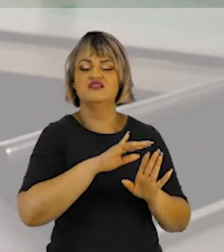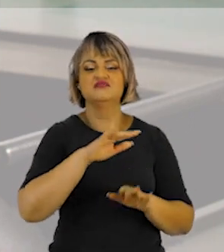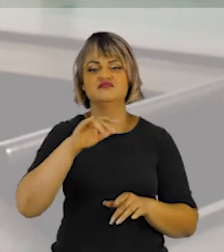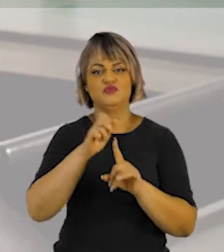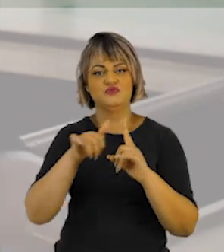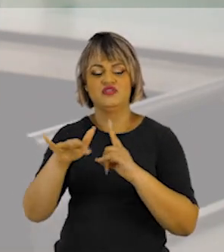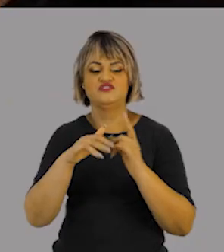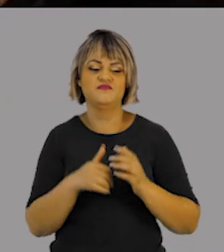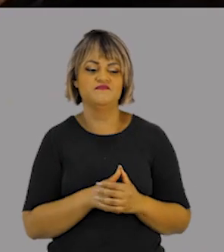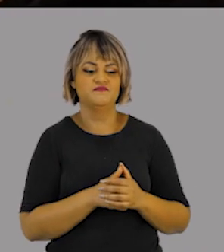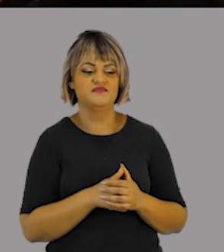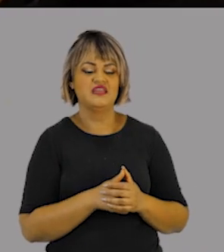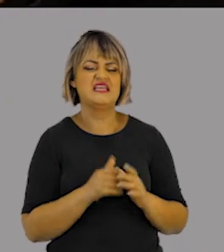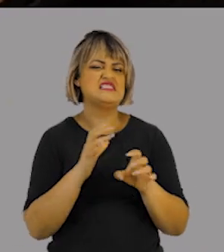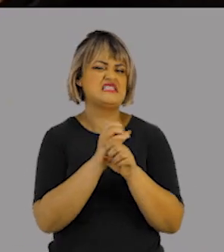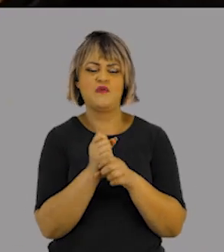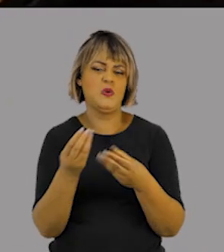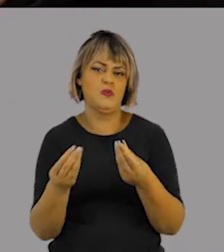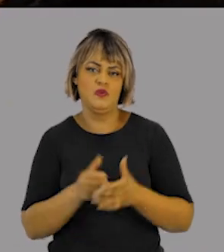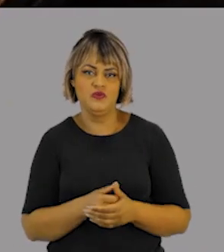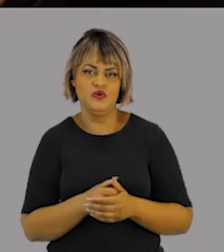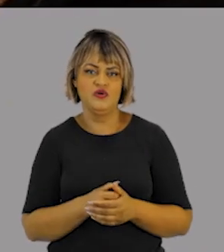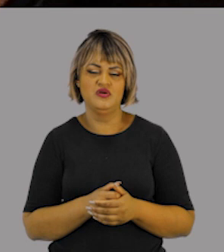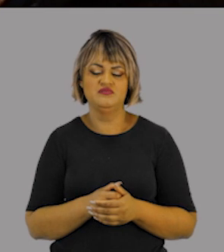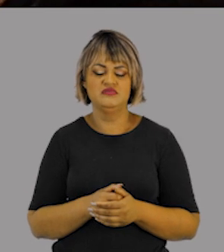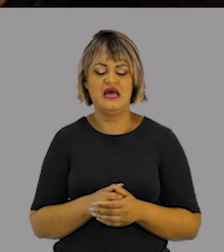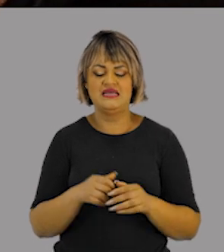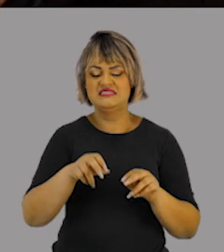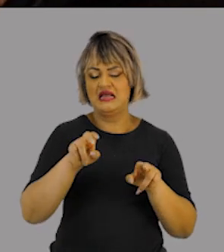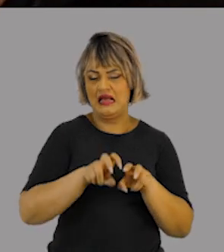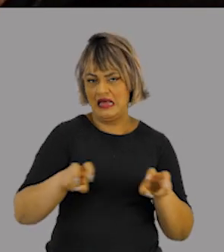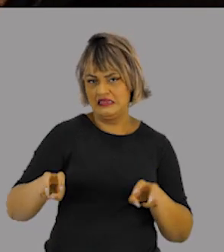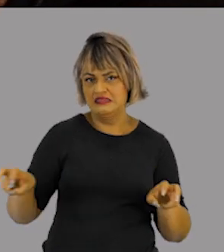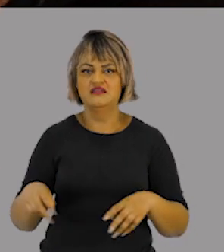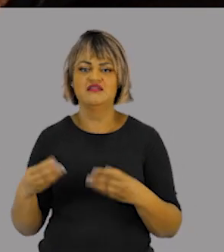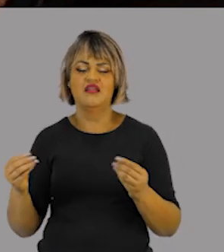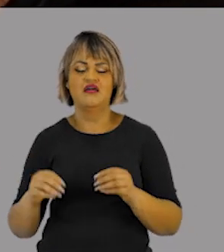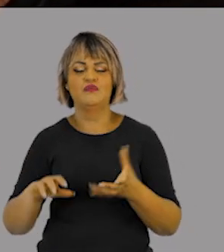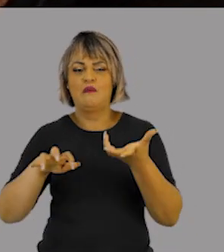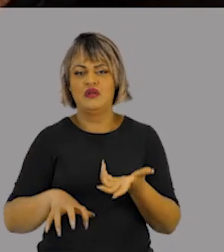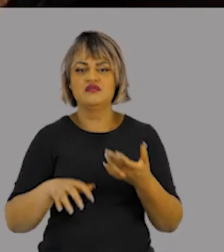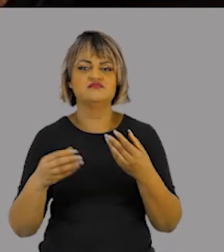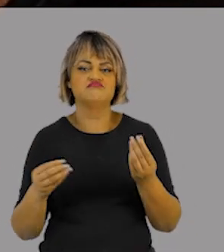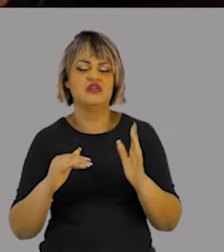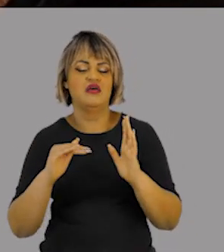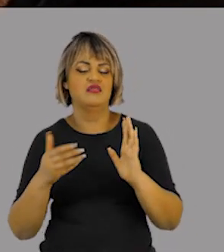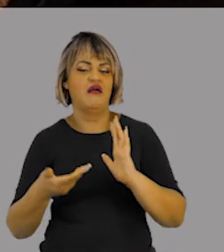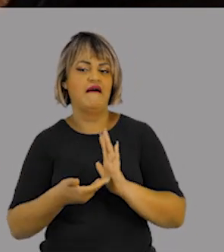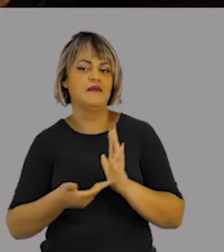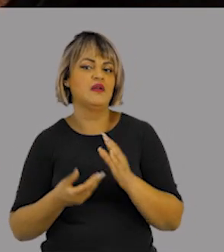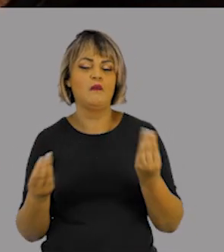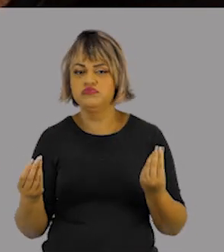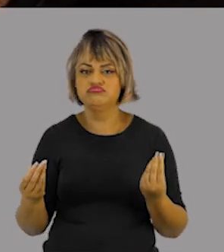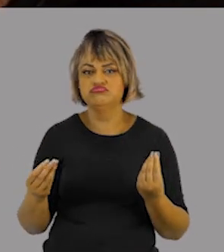interesses da sociedade. E como é que é feito esse cálculo? Como é que é dividido as cadeiras no Congresso, no caso da Câmara dos